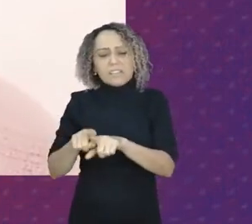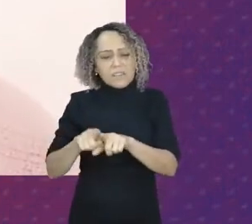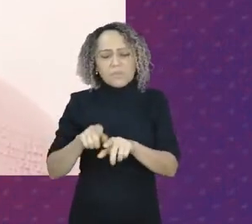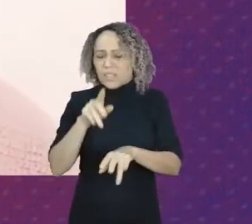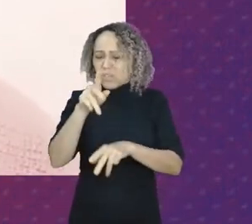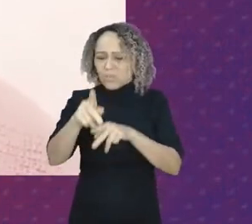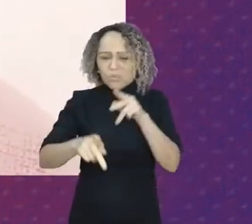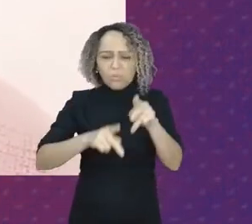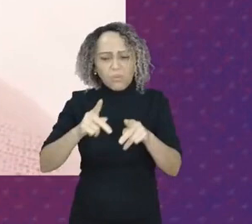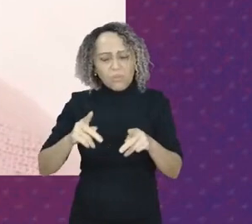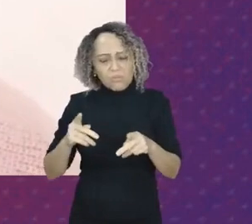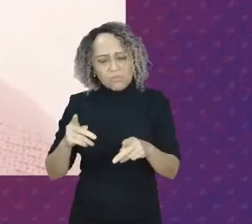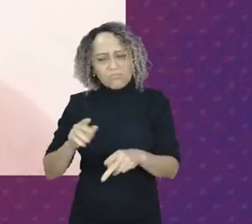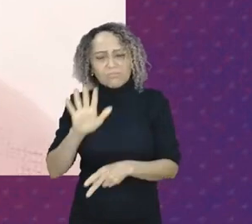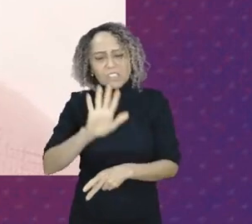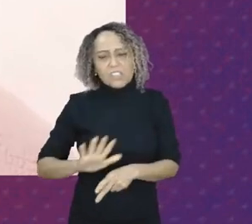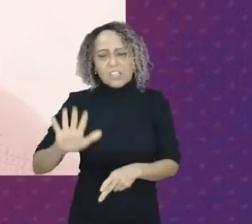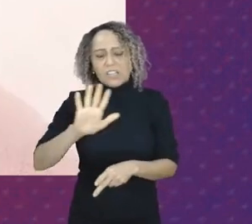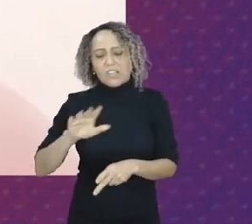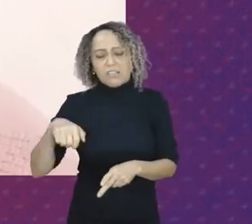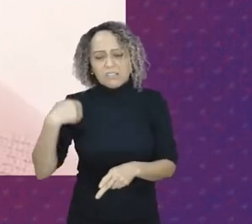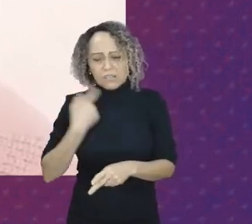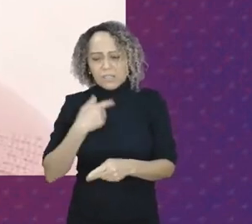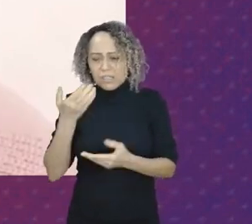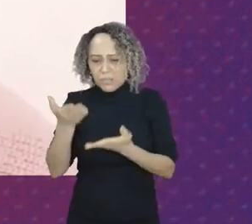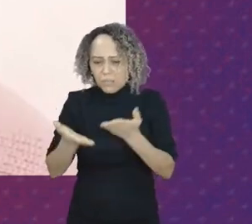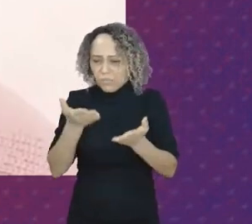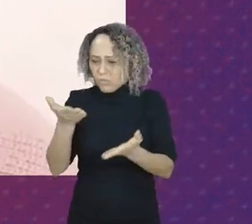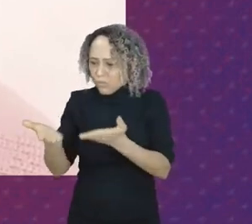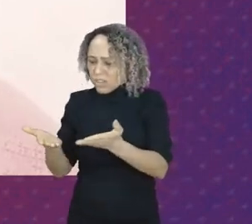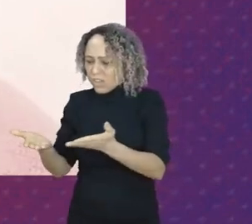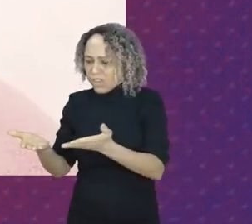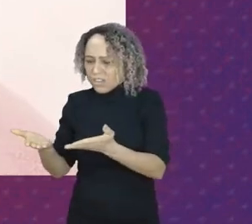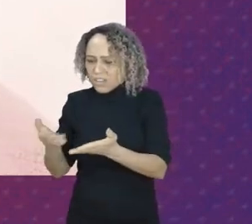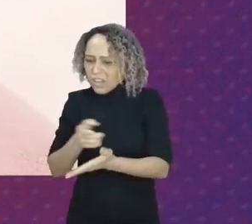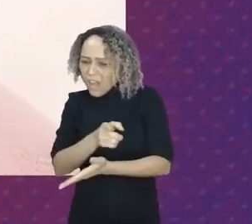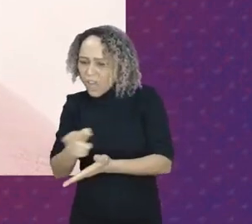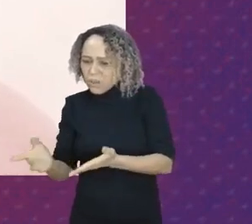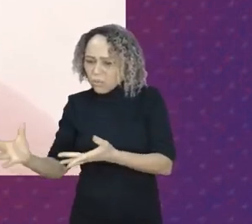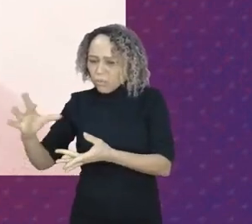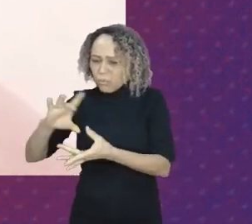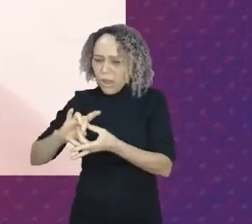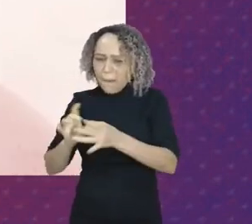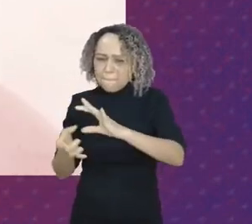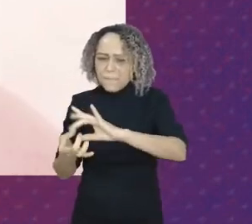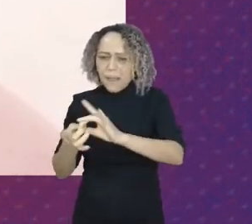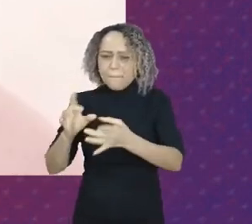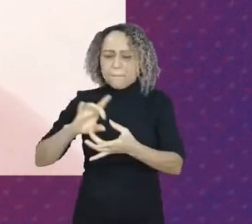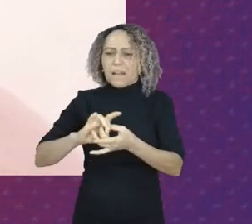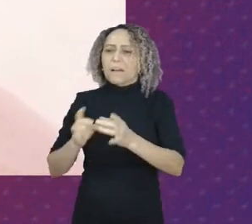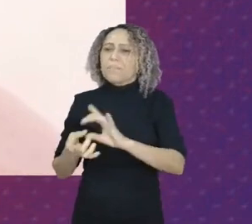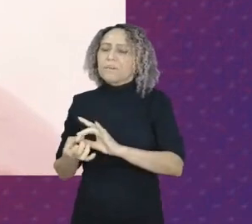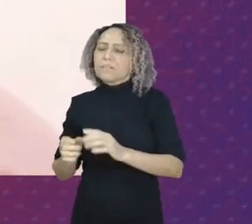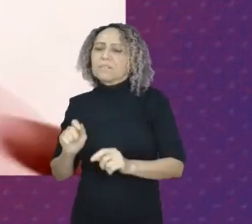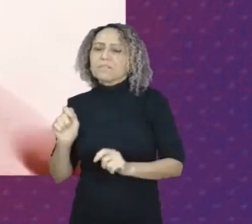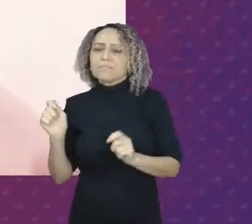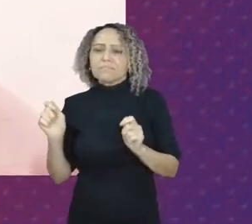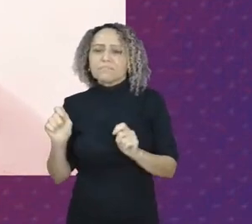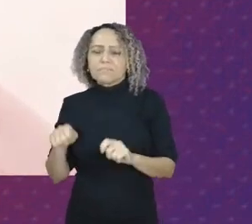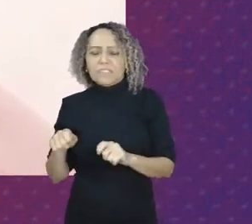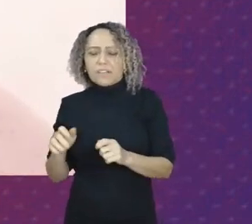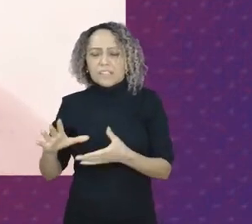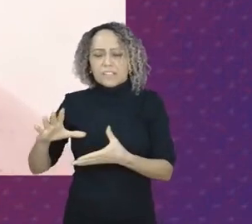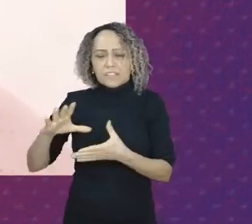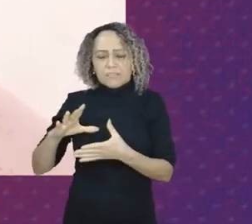população. É tudo uma cadeia, é tudo um elo que vai se formando e vai se